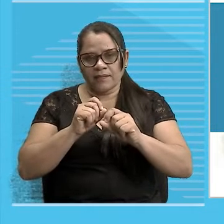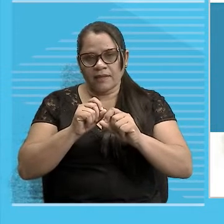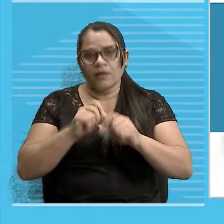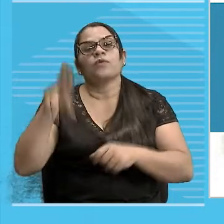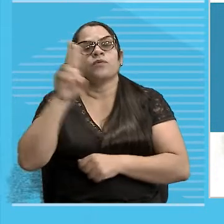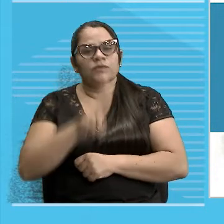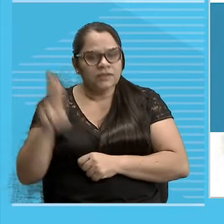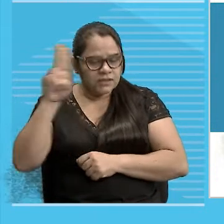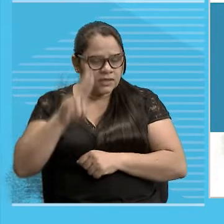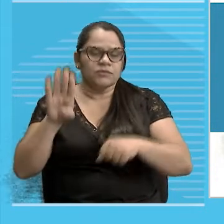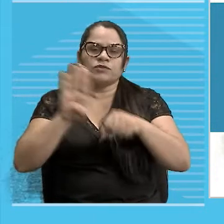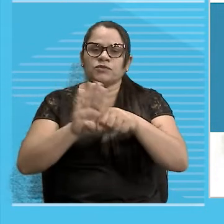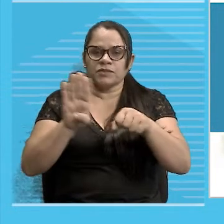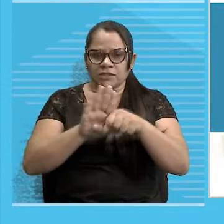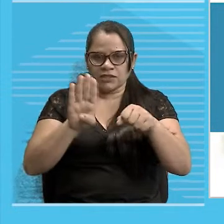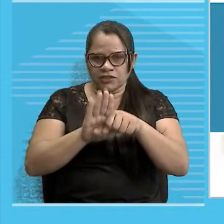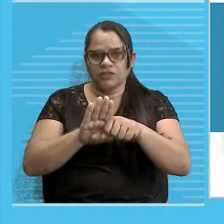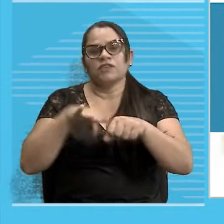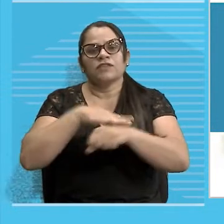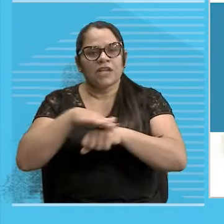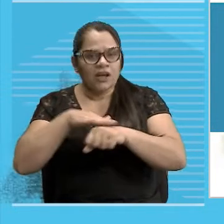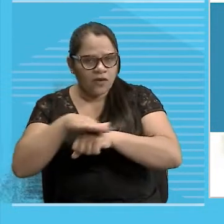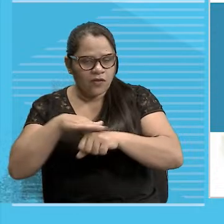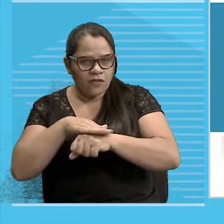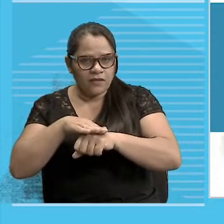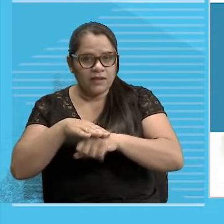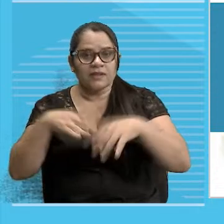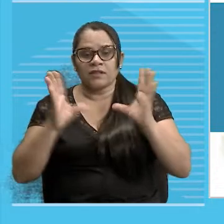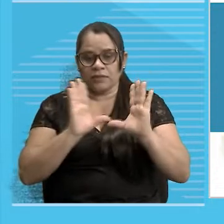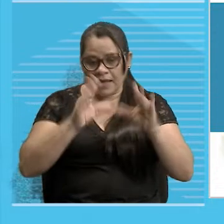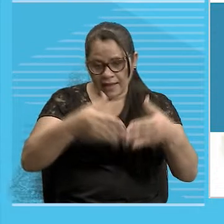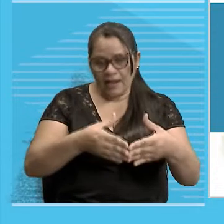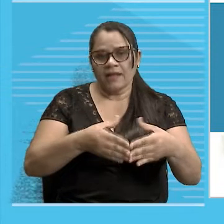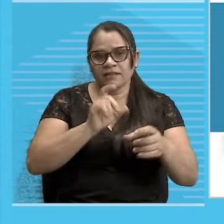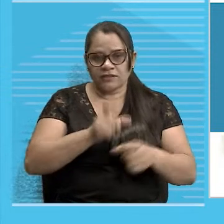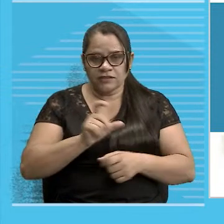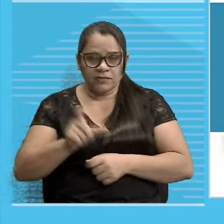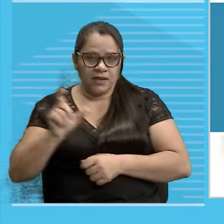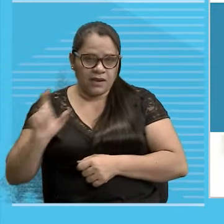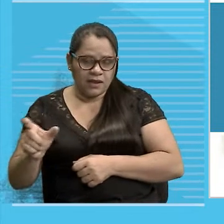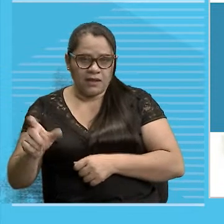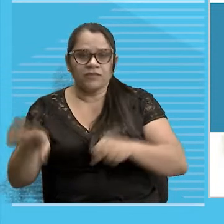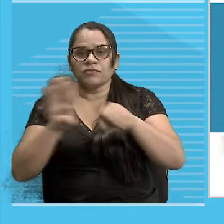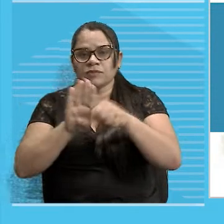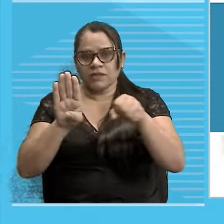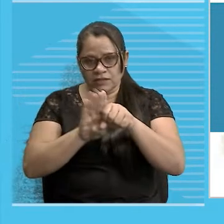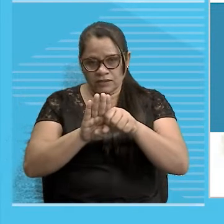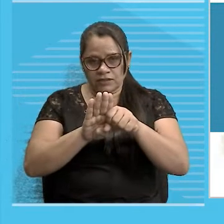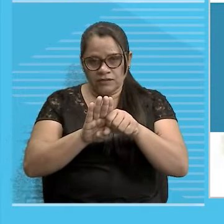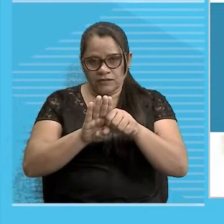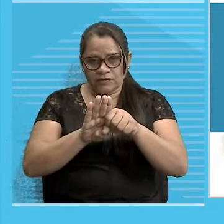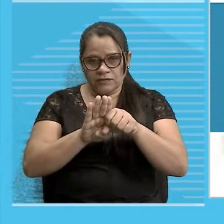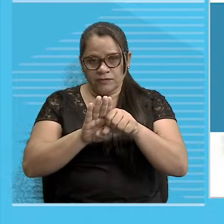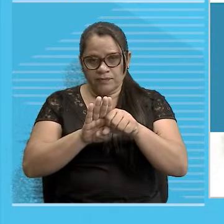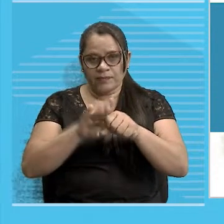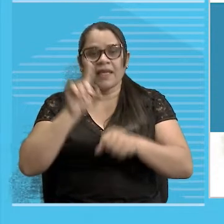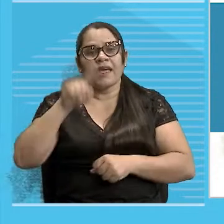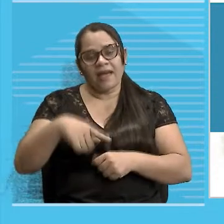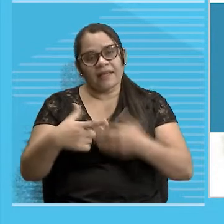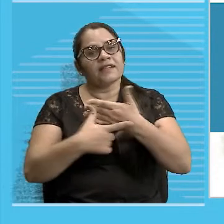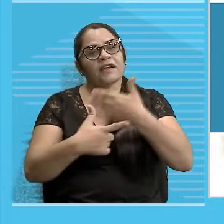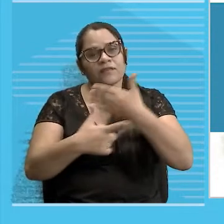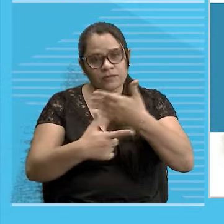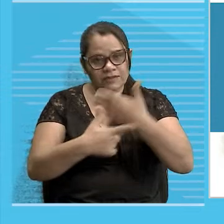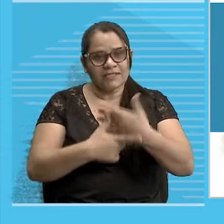o substantivo, né? E das classes de palavras De certo é o substantivo aquela que mais desempenha Funções